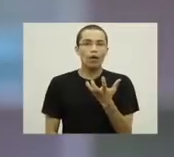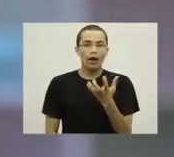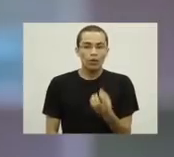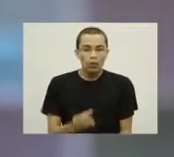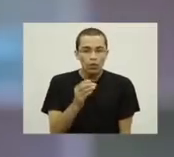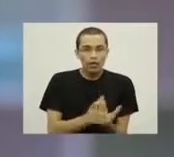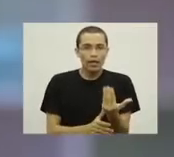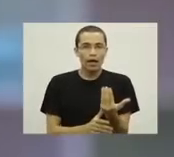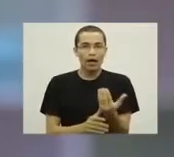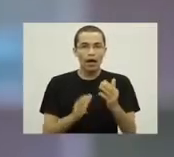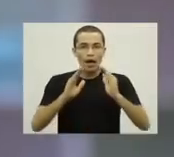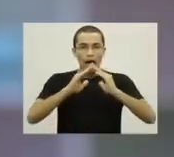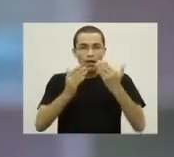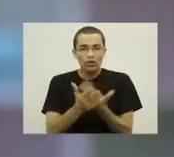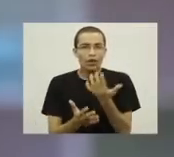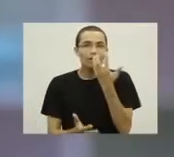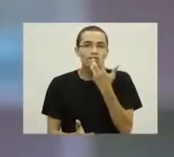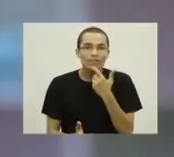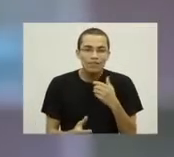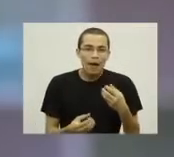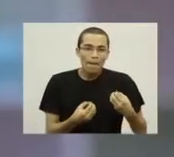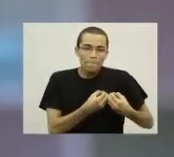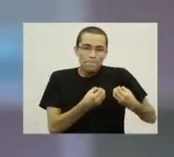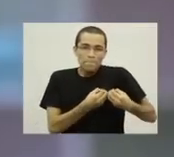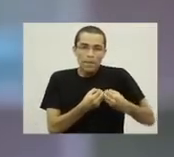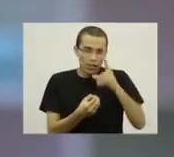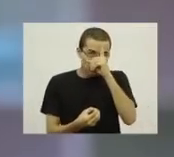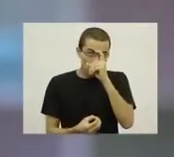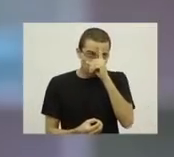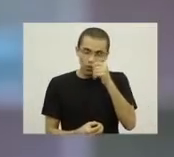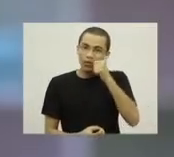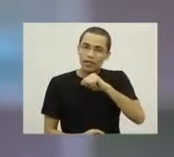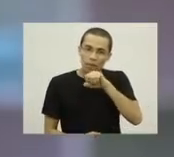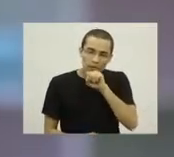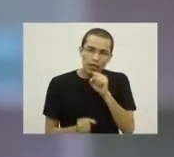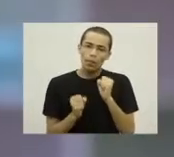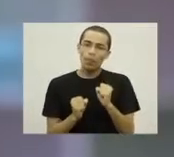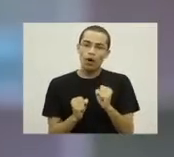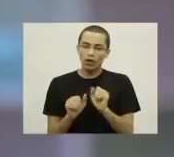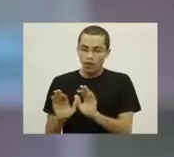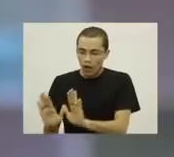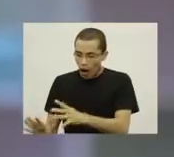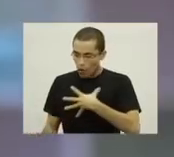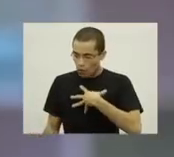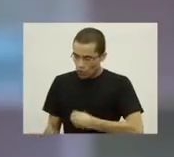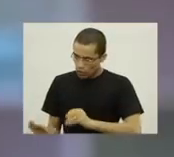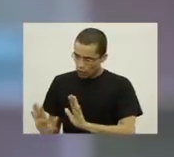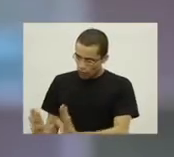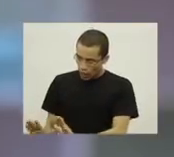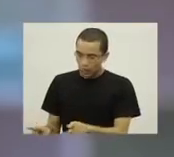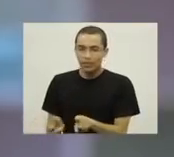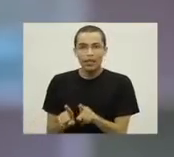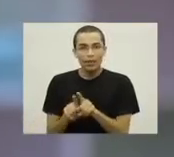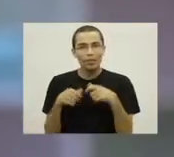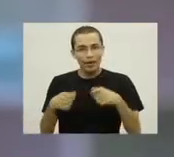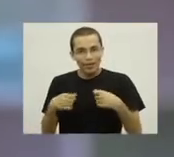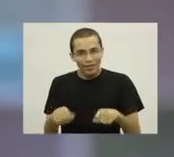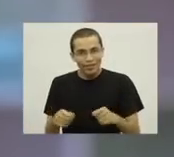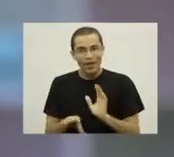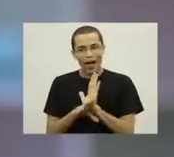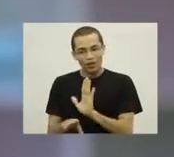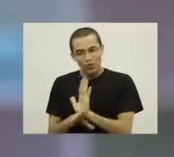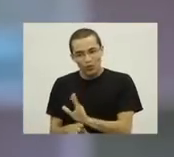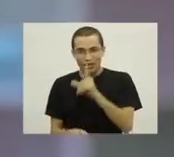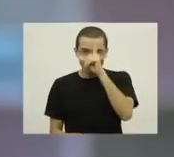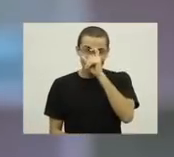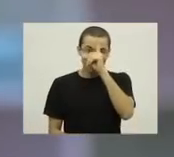terapêuticas ao lado do hospital, onde as mães podem deixar seus filhos e filhas que ainda precisam complementar o